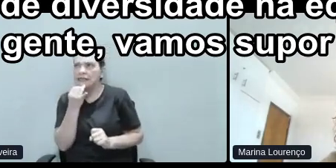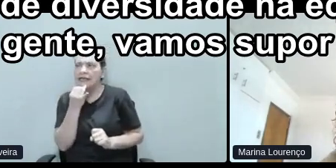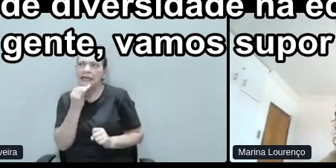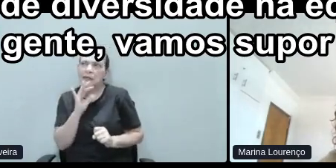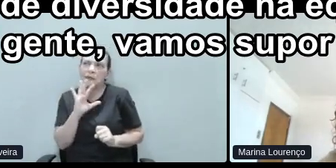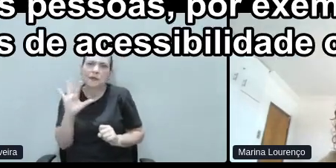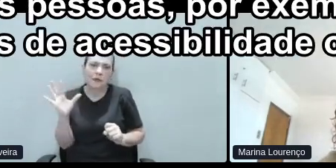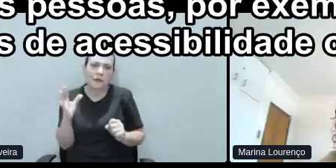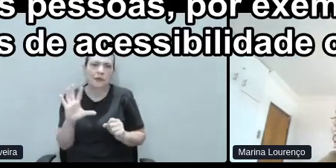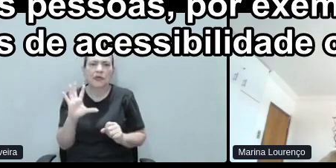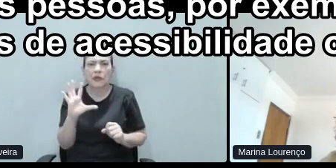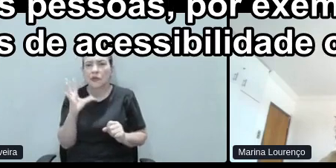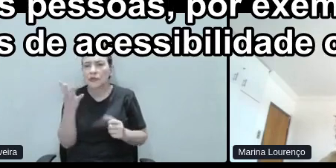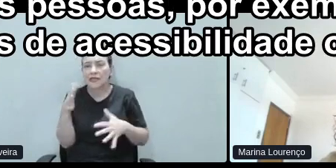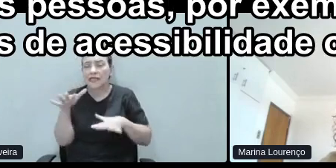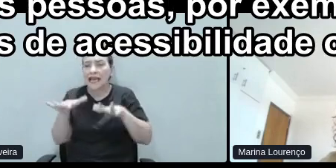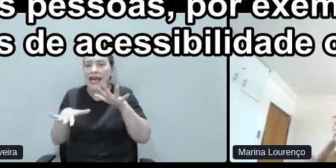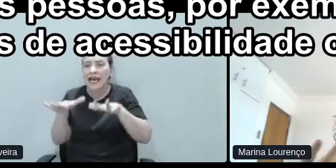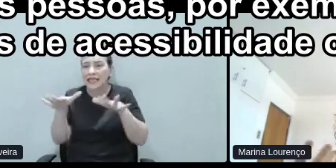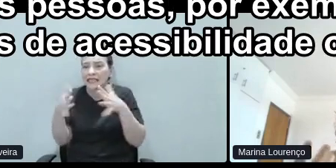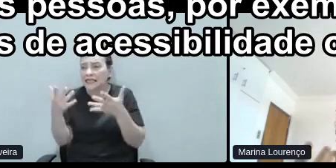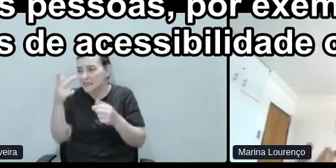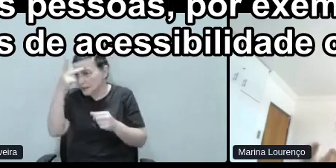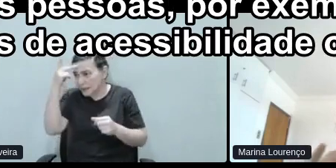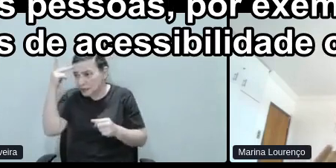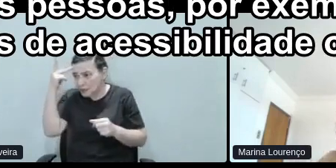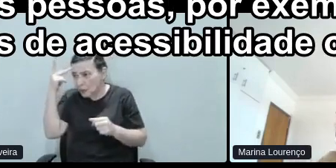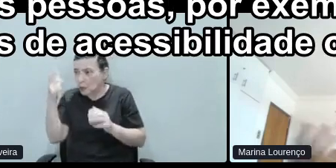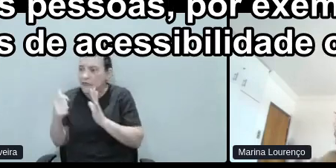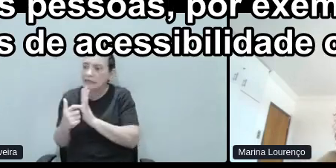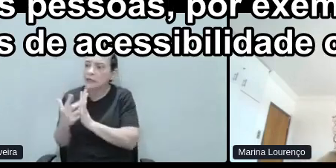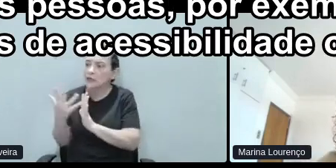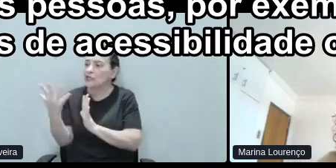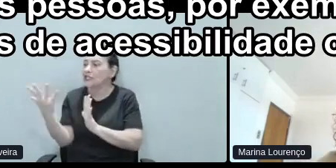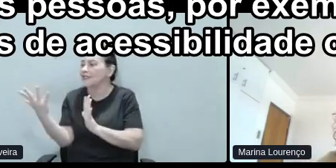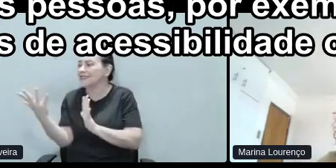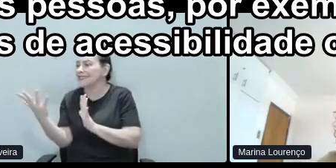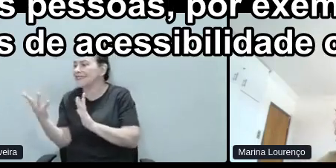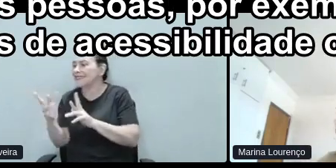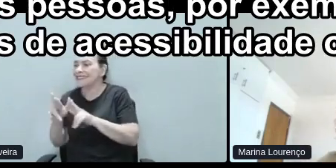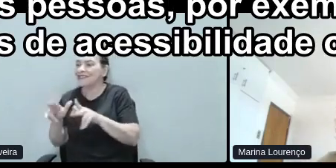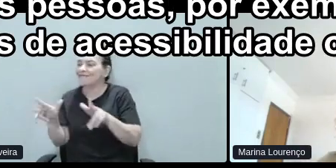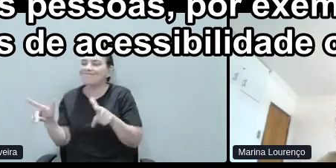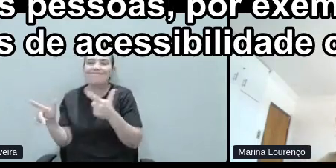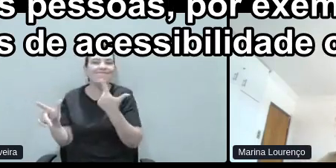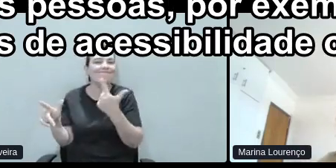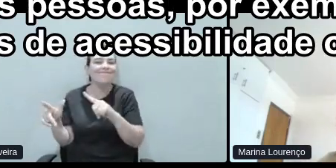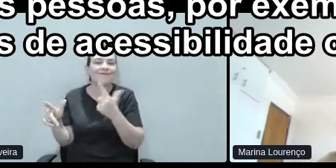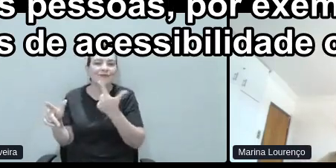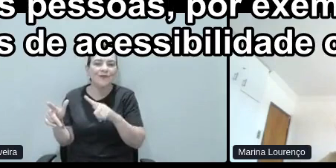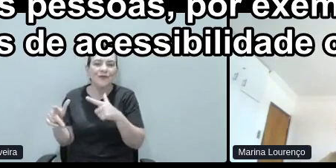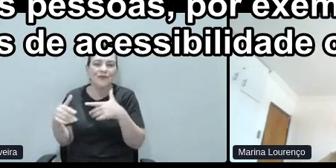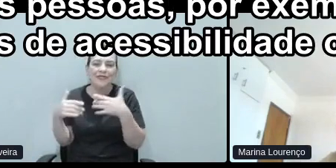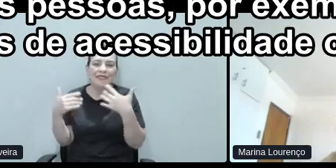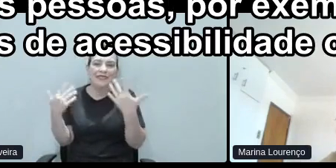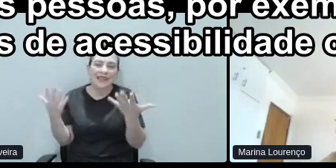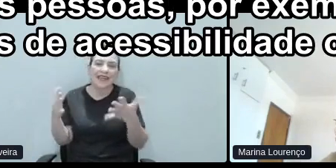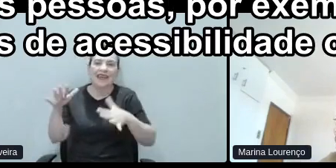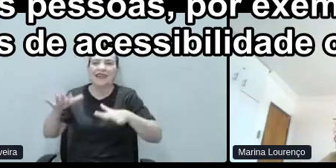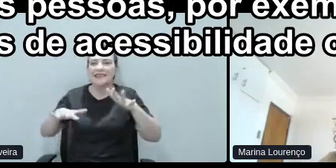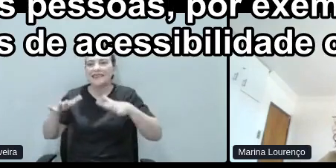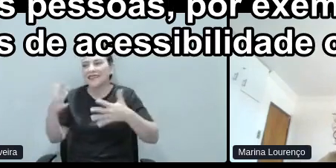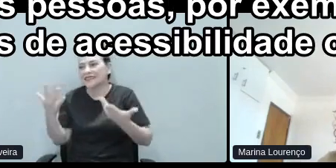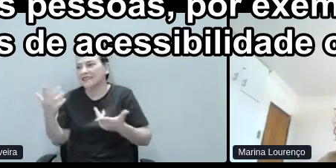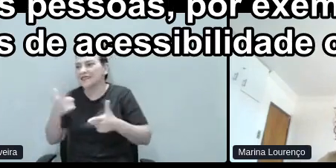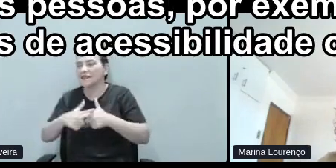um time não tenha tantas pessoas, por exemplo, diversas, né, com problemas de acessibilidade,